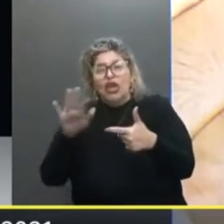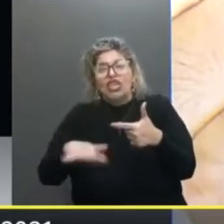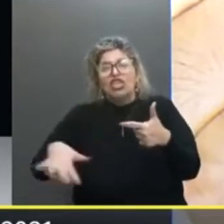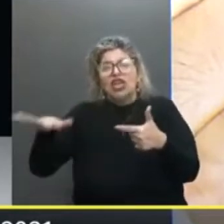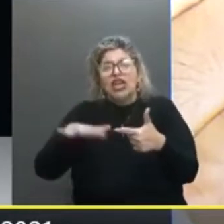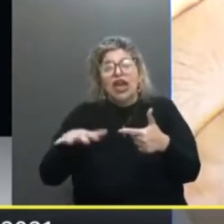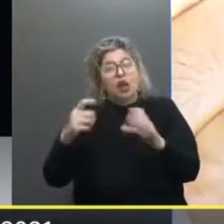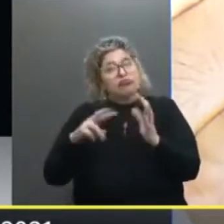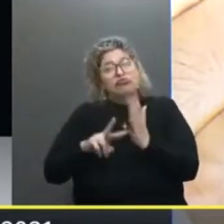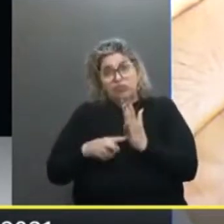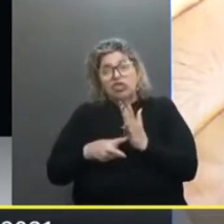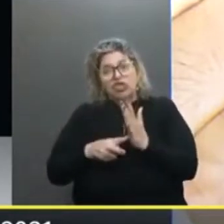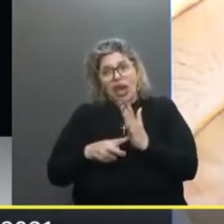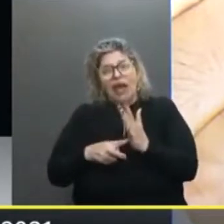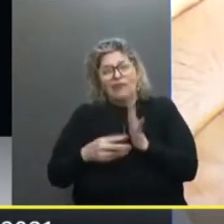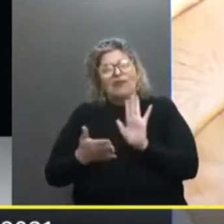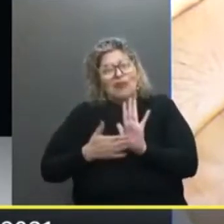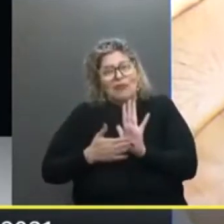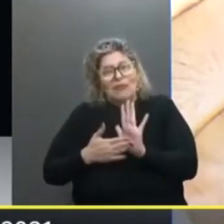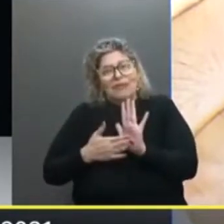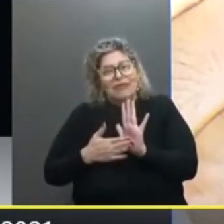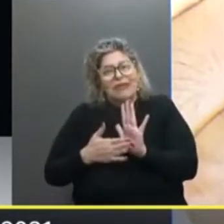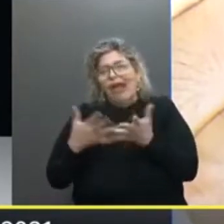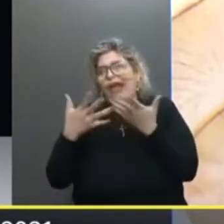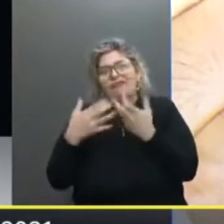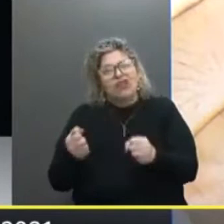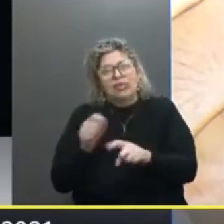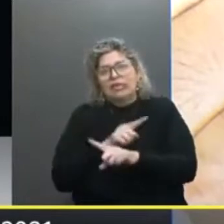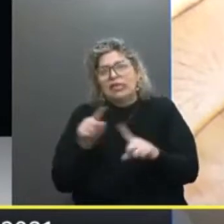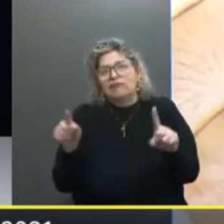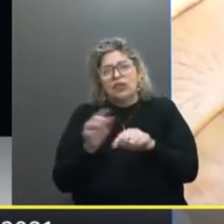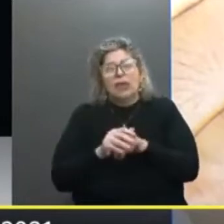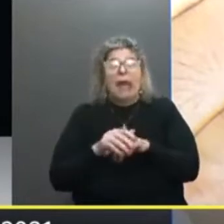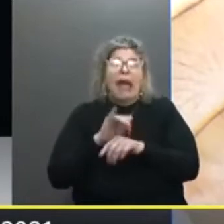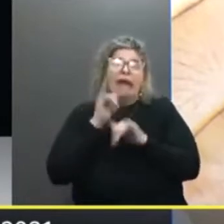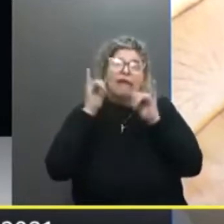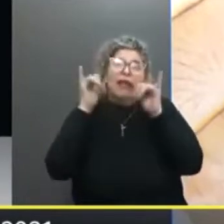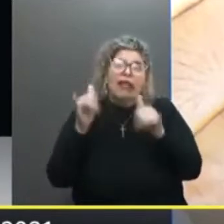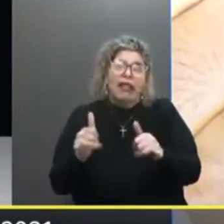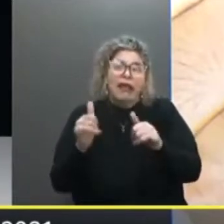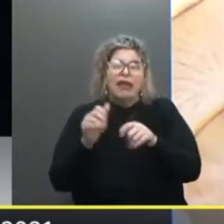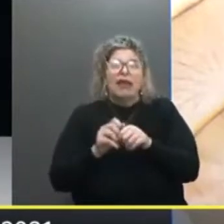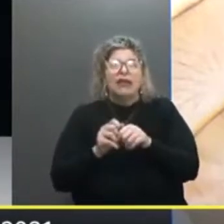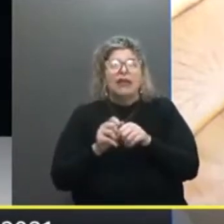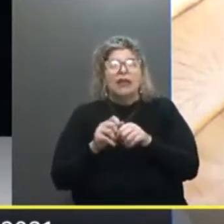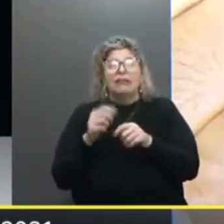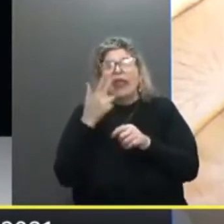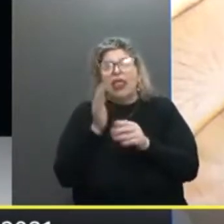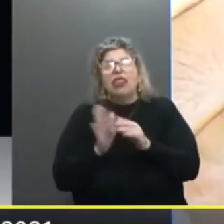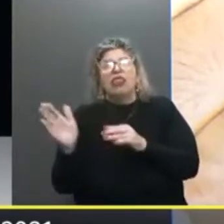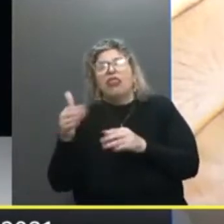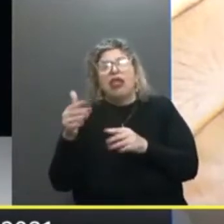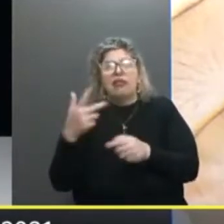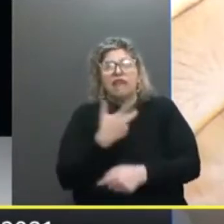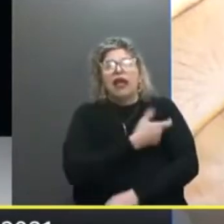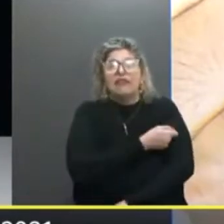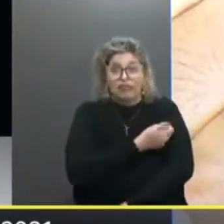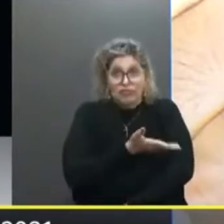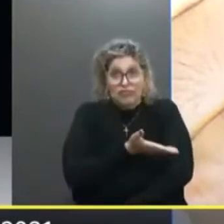recurso Do próprio sindicato E claro Isso não foi aceito Porque se dizia Que nós iríamos Estar desviando Vacinas